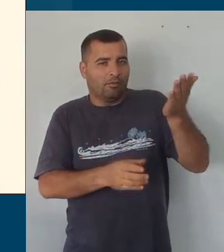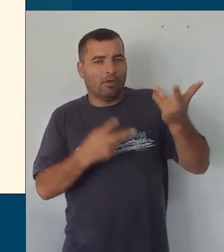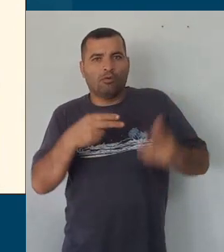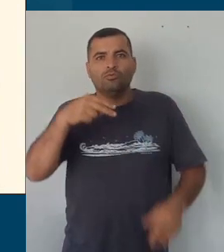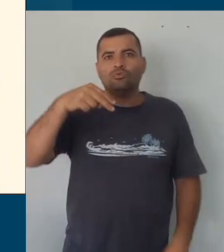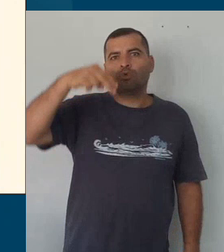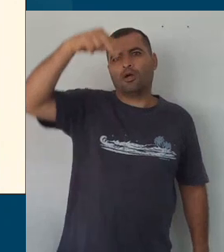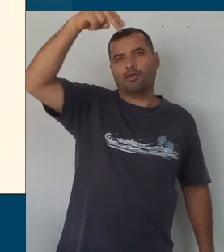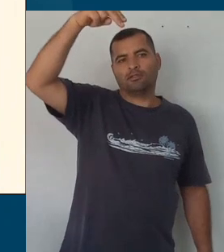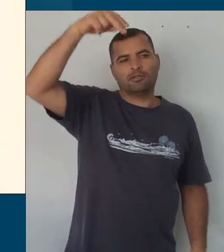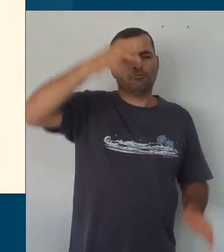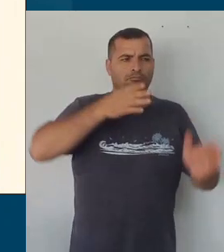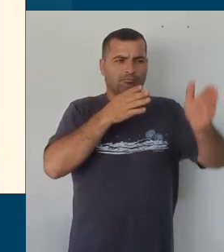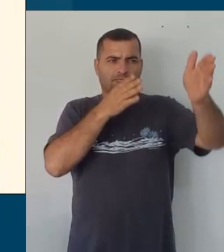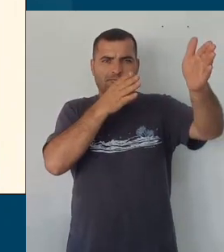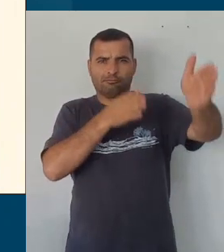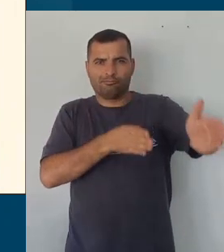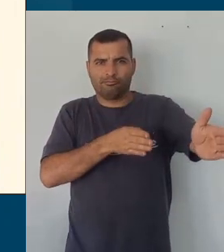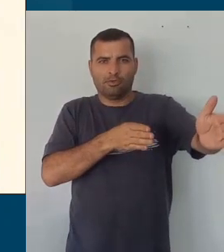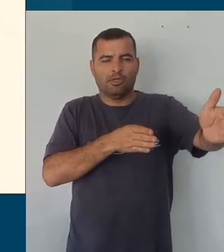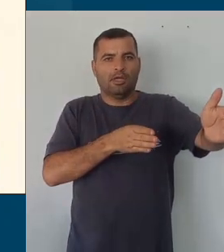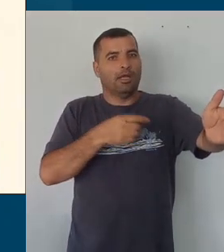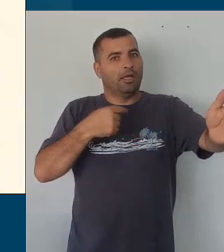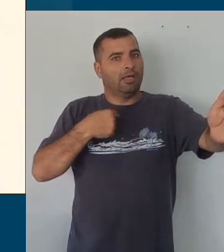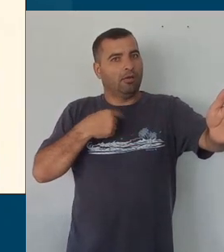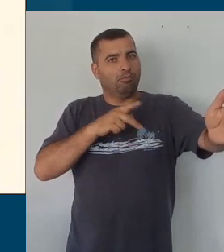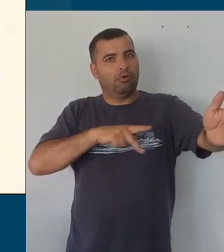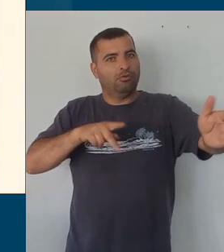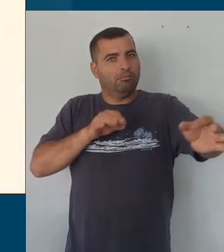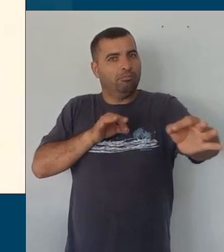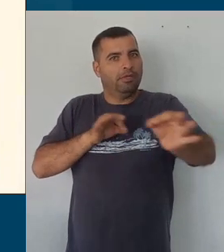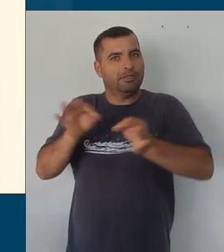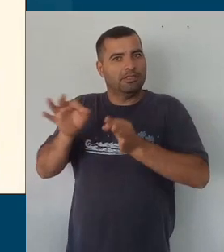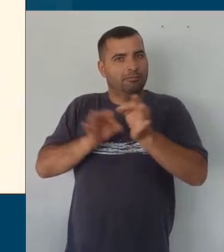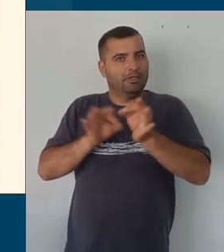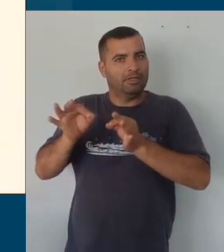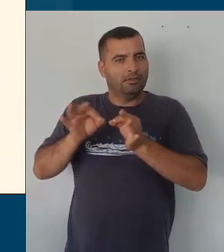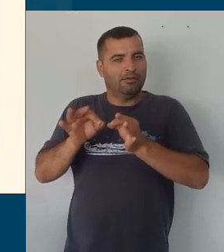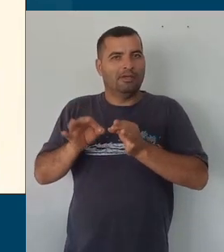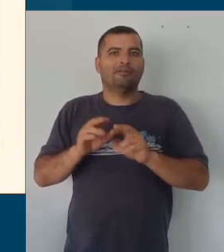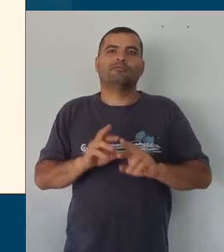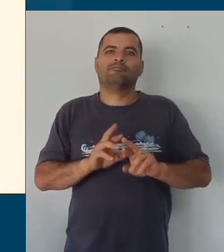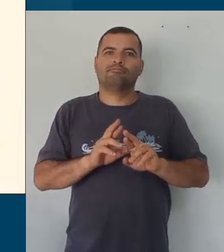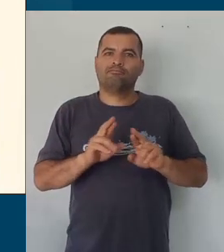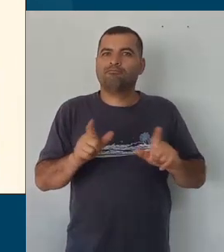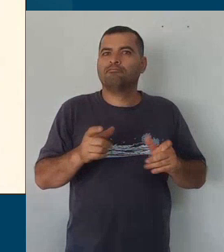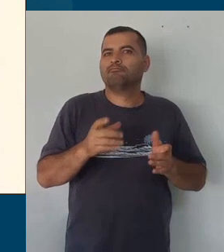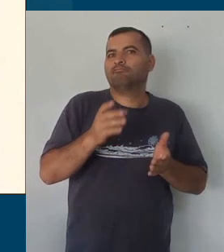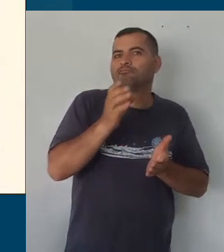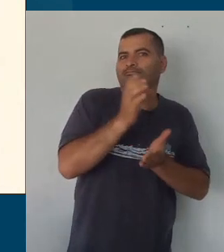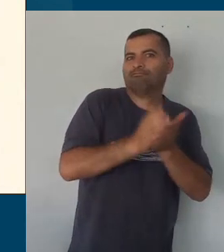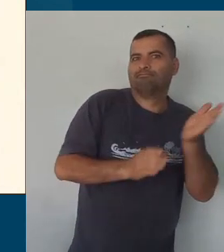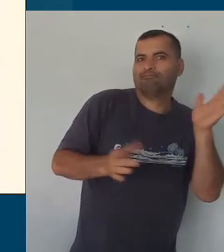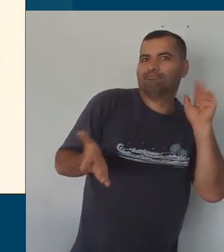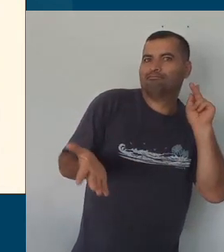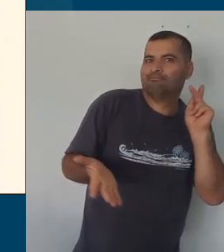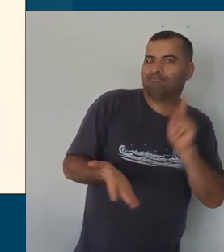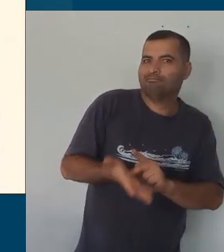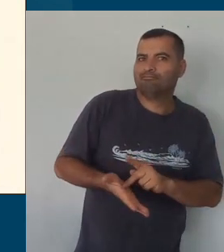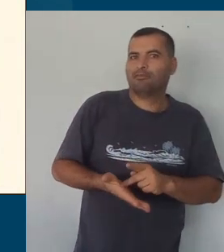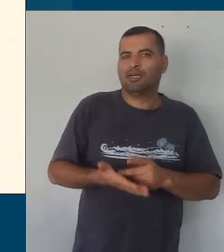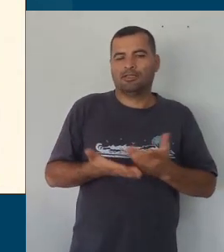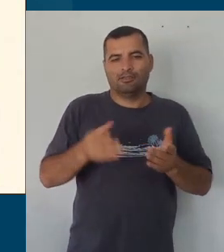planejamento do professor é que efetivamente vai fazer com que esse currículo funcione na prática, na sala de aula. Então, as